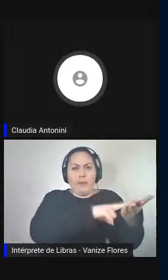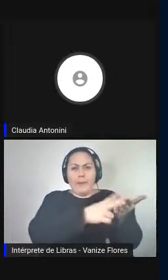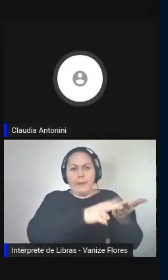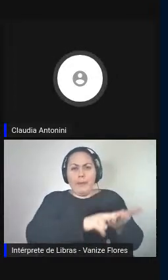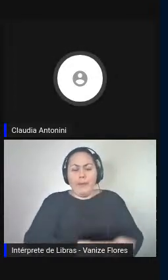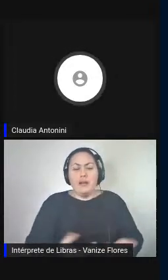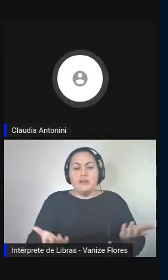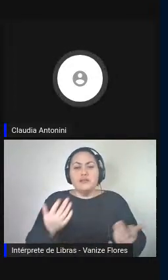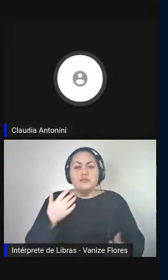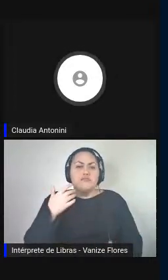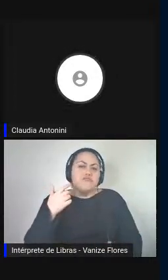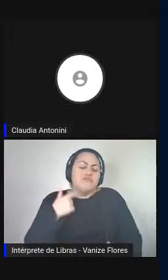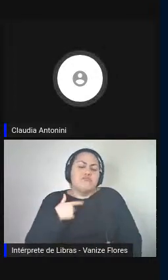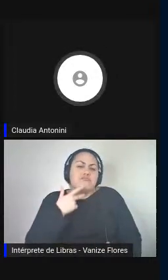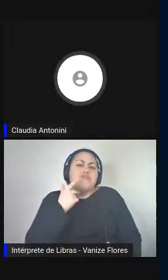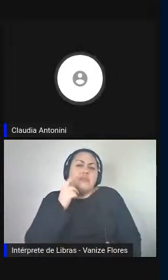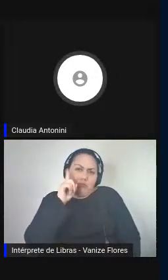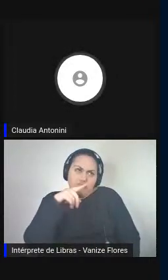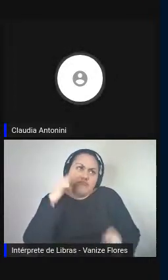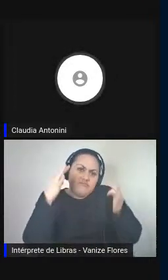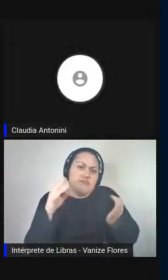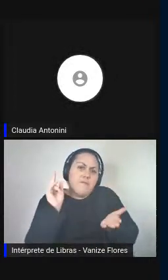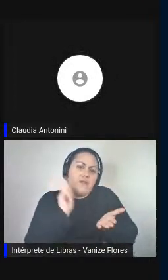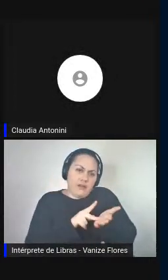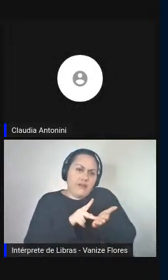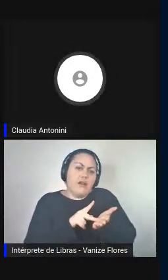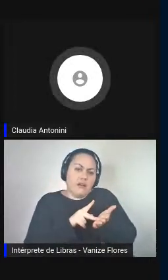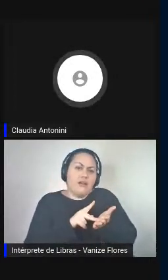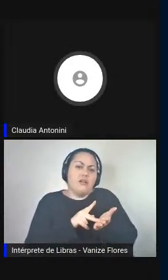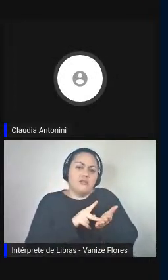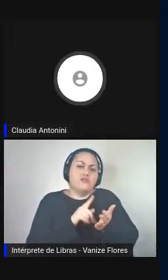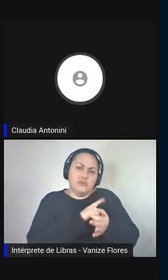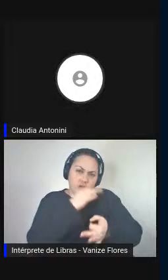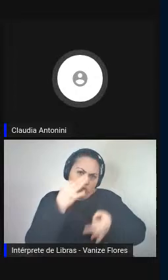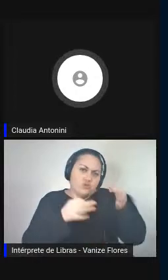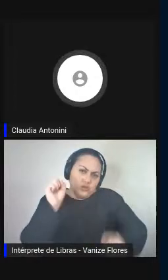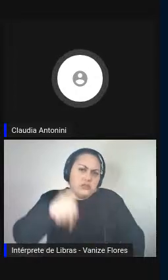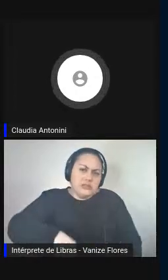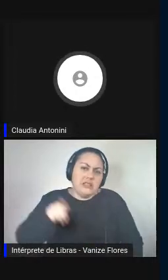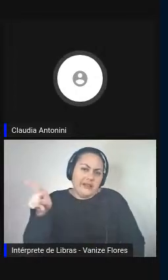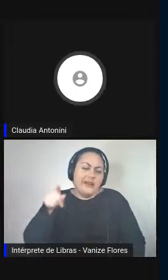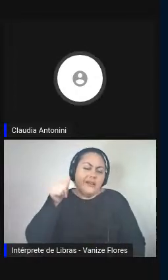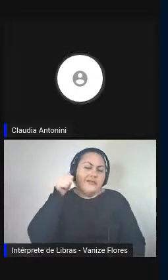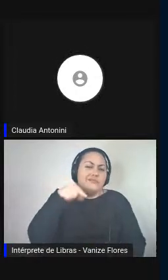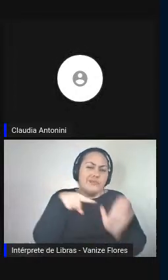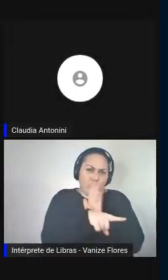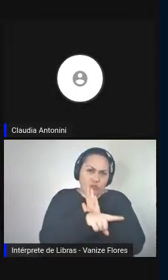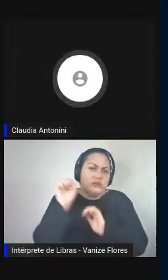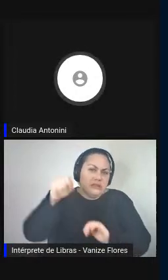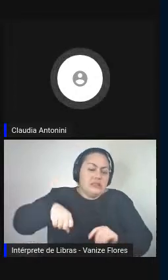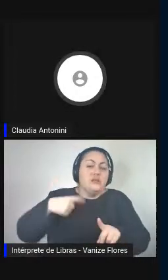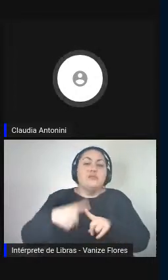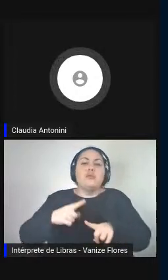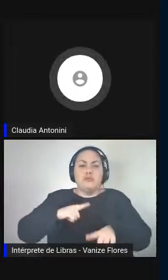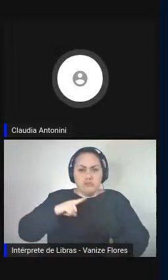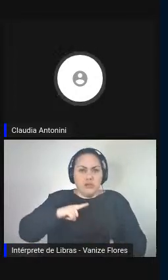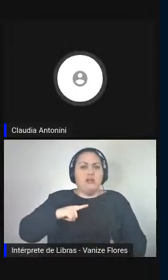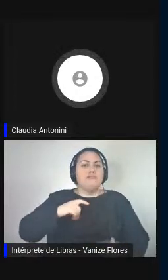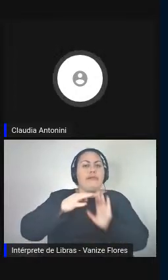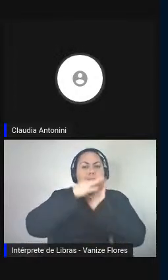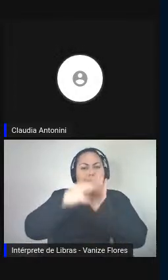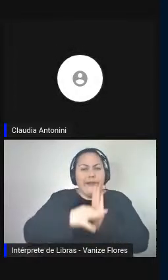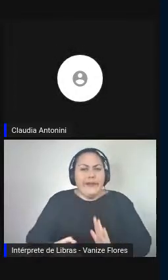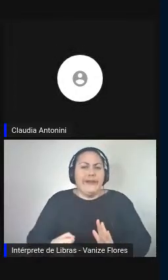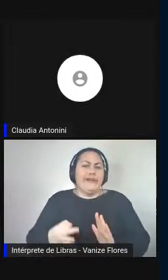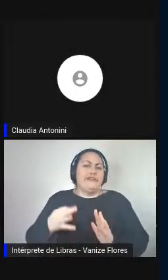justo, verdadeiro, que tem muita crítica, tem muita aversão,